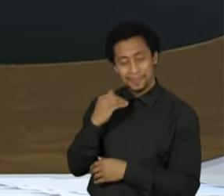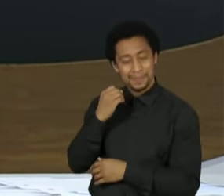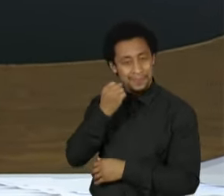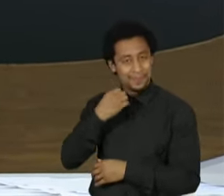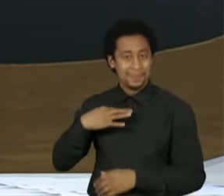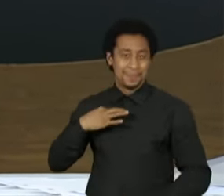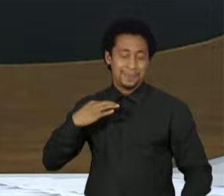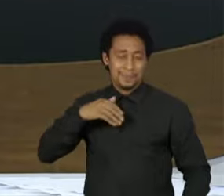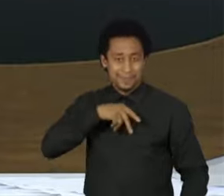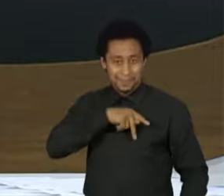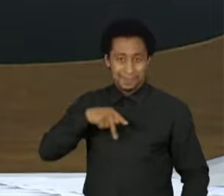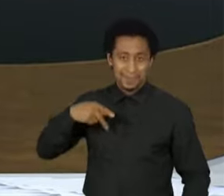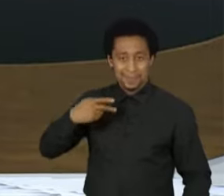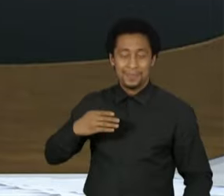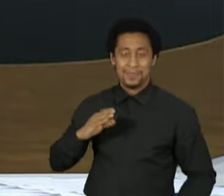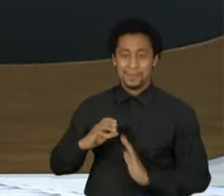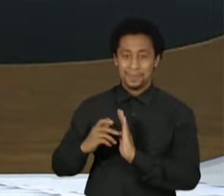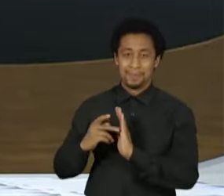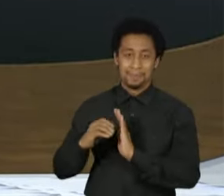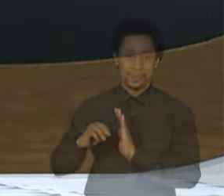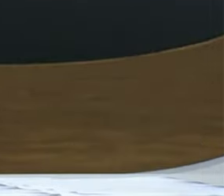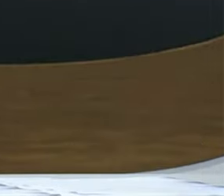candidata do MDB, Simone Telles.